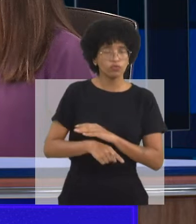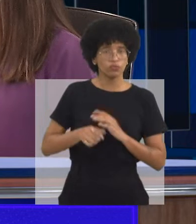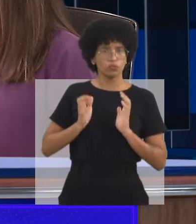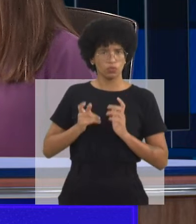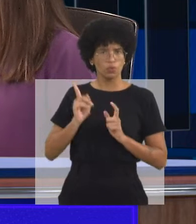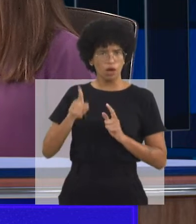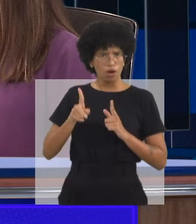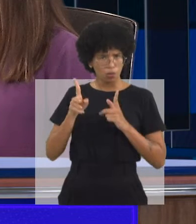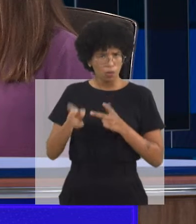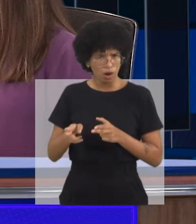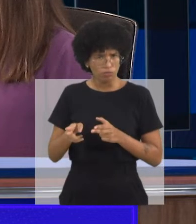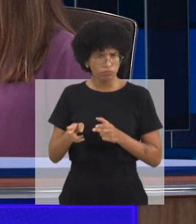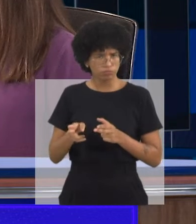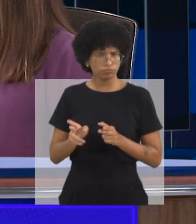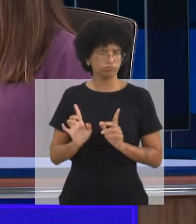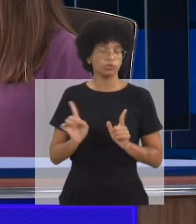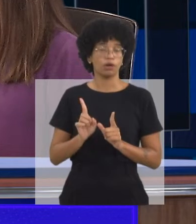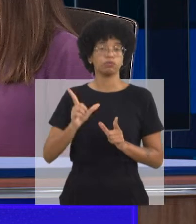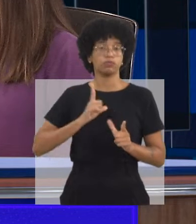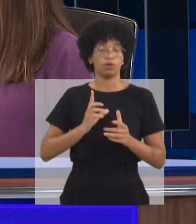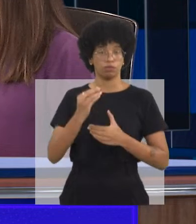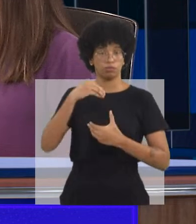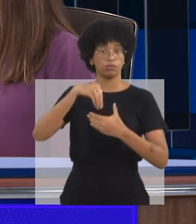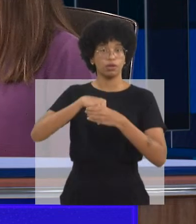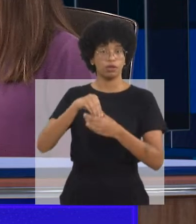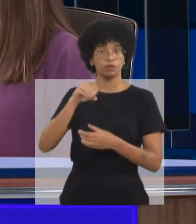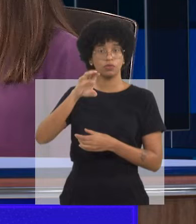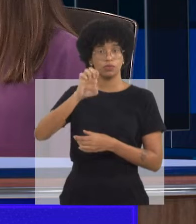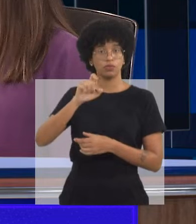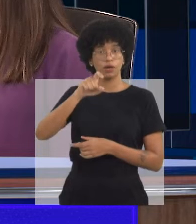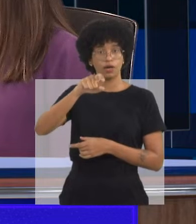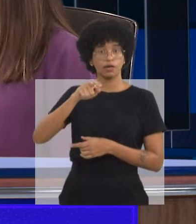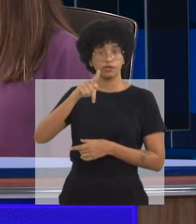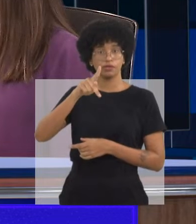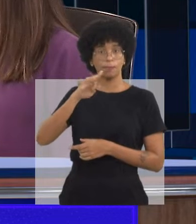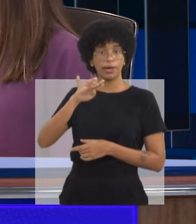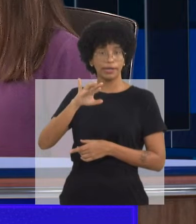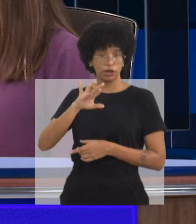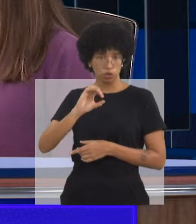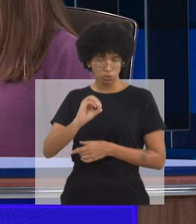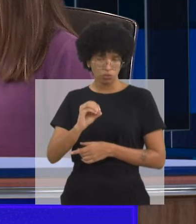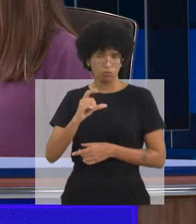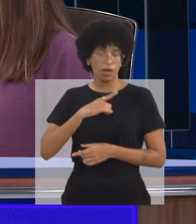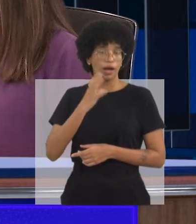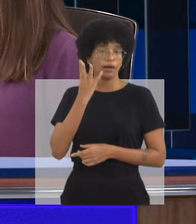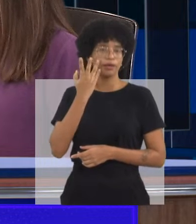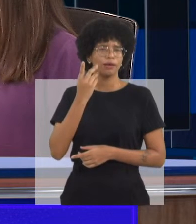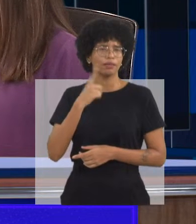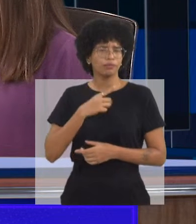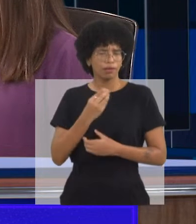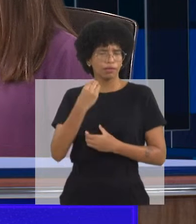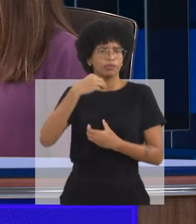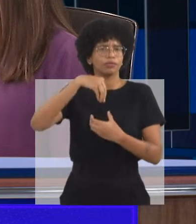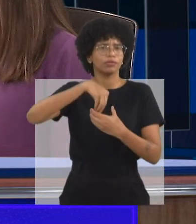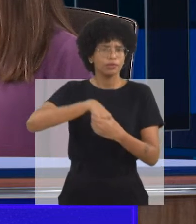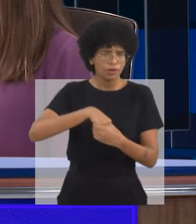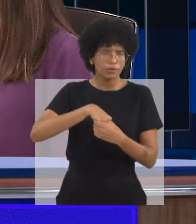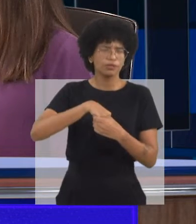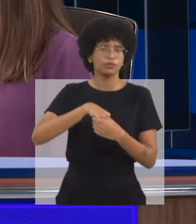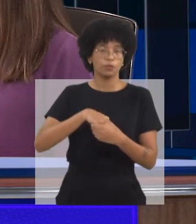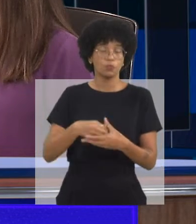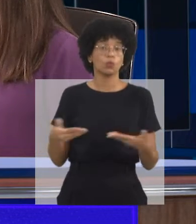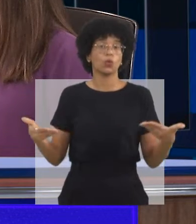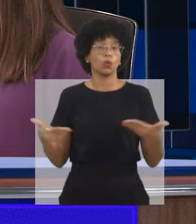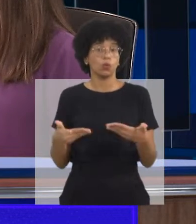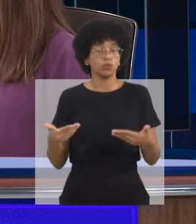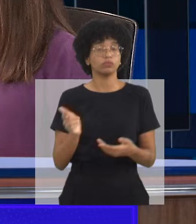eram utilizados os termos típicos, usados para uma criança surda, né? Leve, moderado, profundo. O autismo não é bem